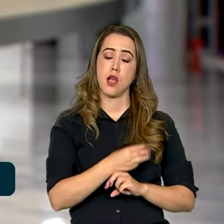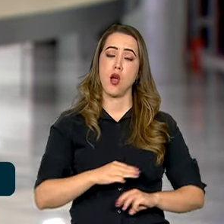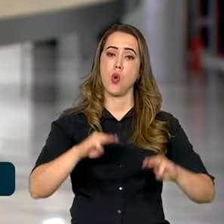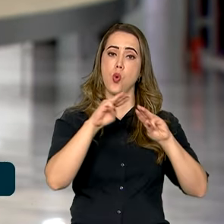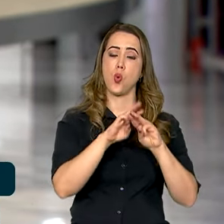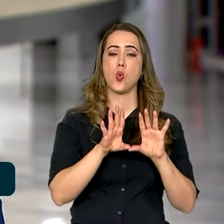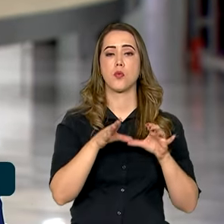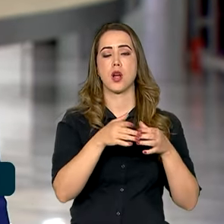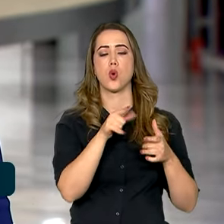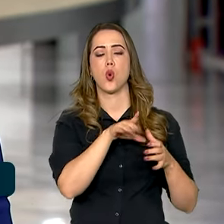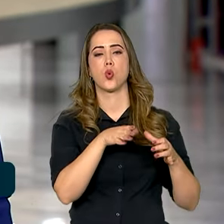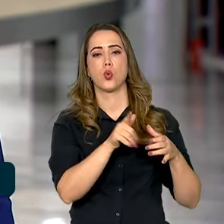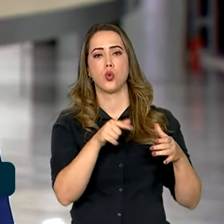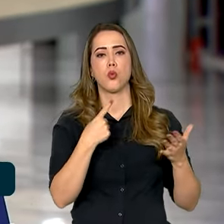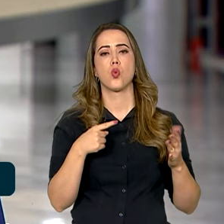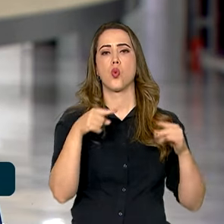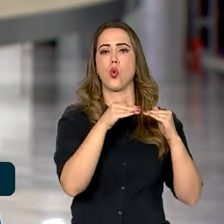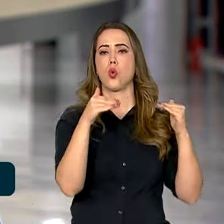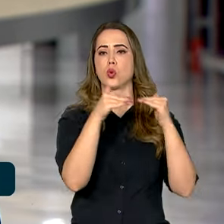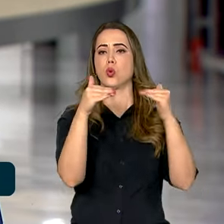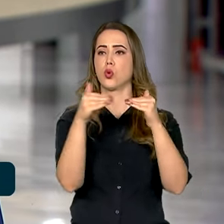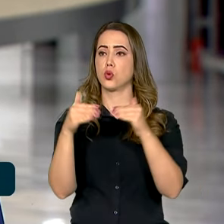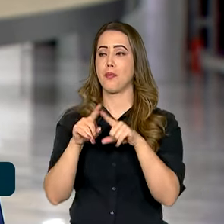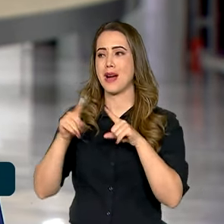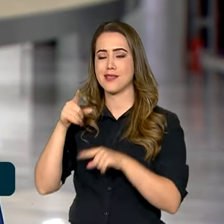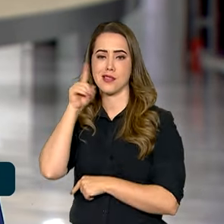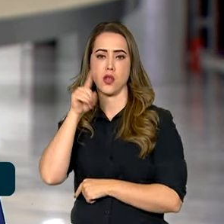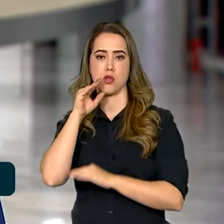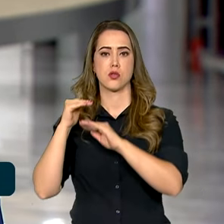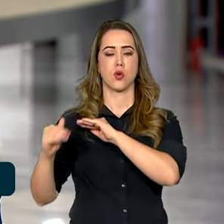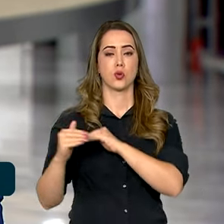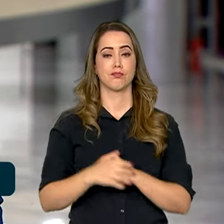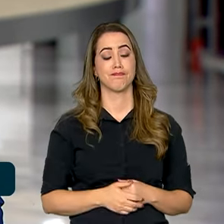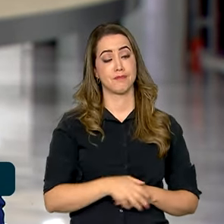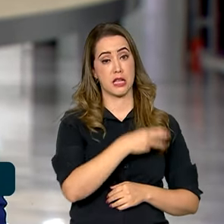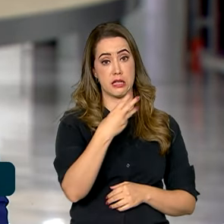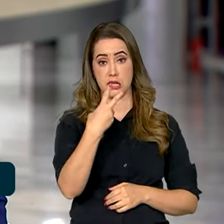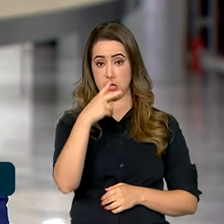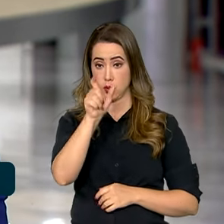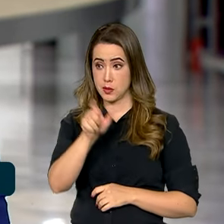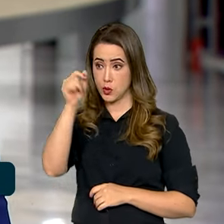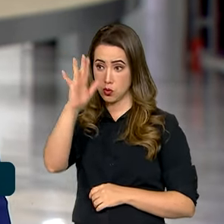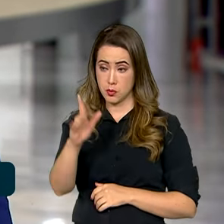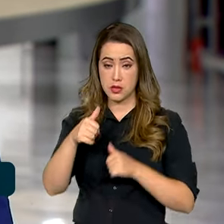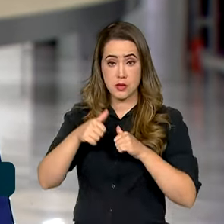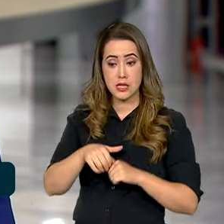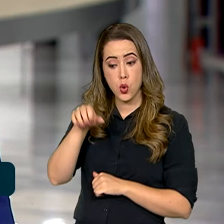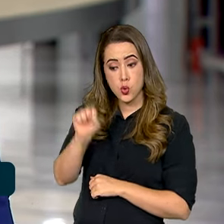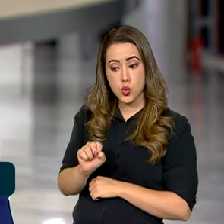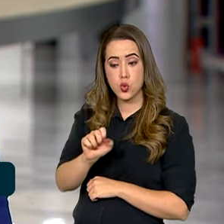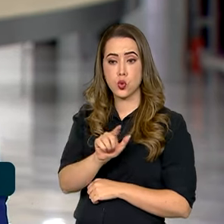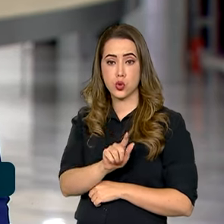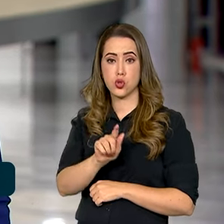mas foi vetada pelos Estados Unidos. Sobre os 32 brasileiros que estão ao sul de Gaza, o governo federal tem